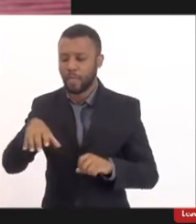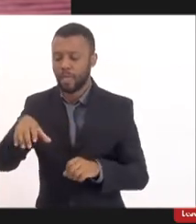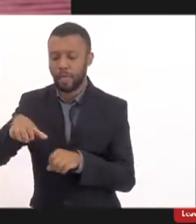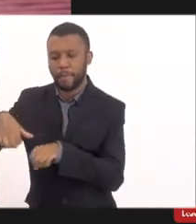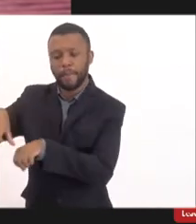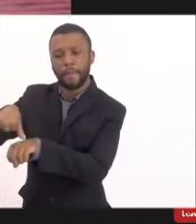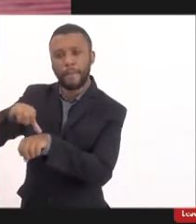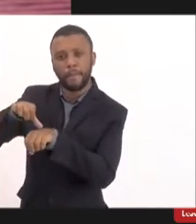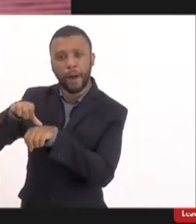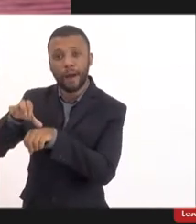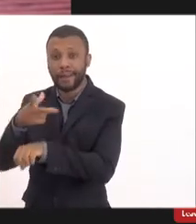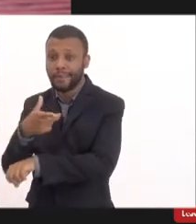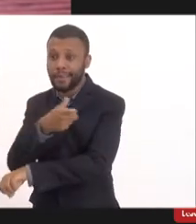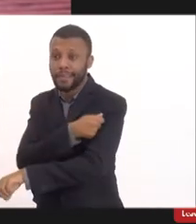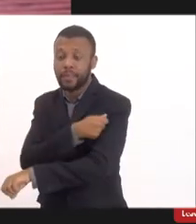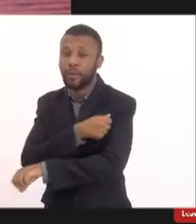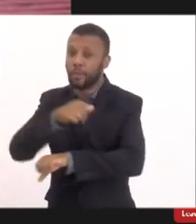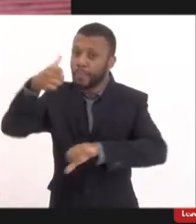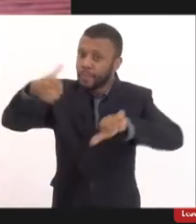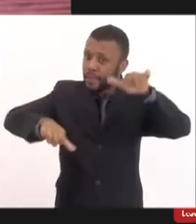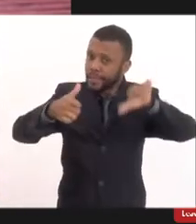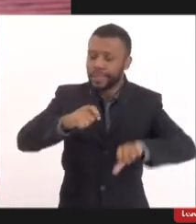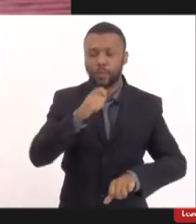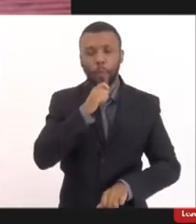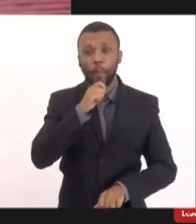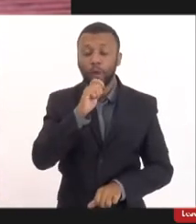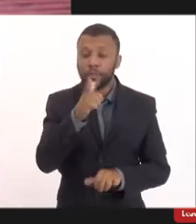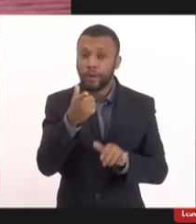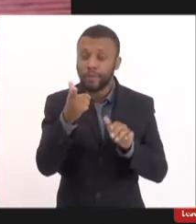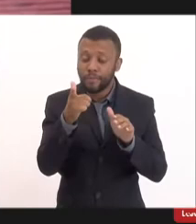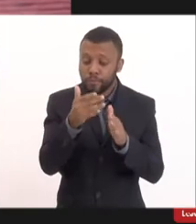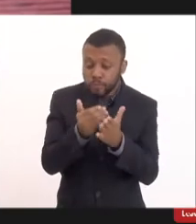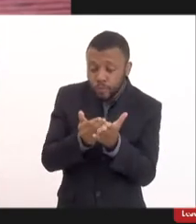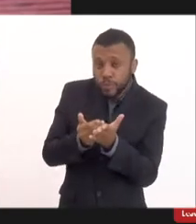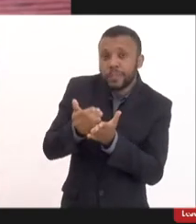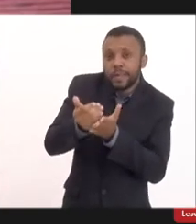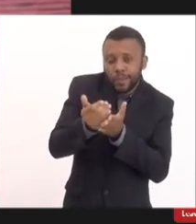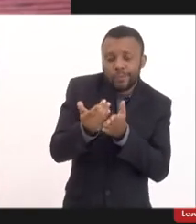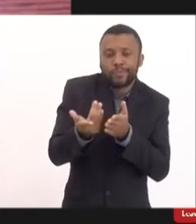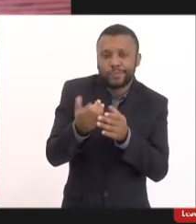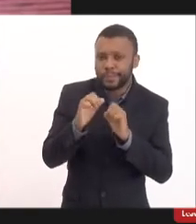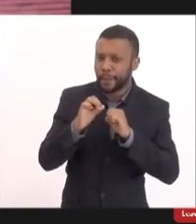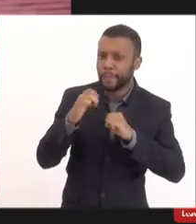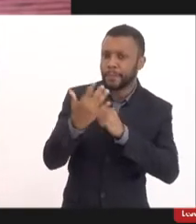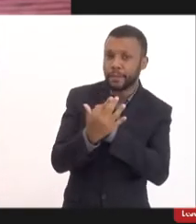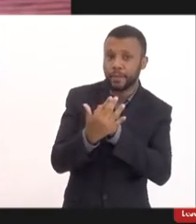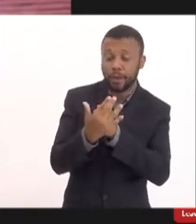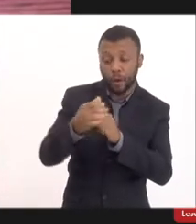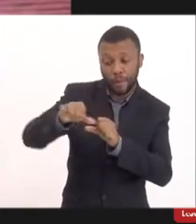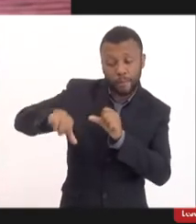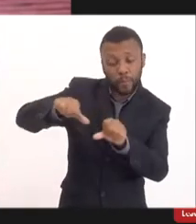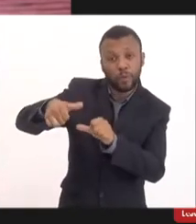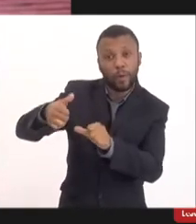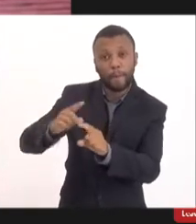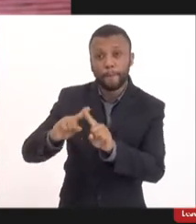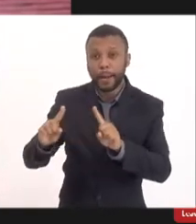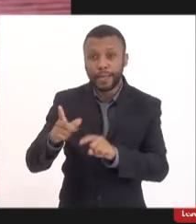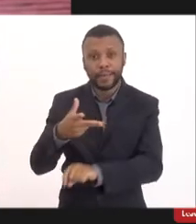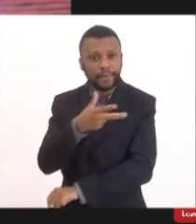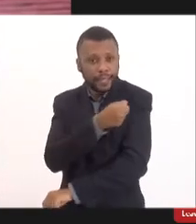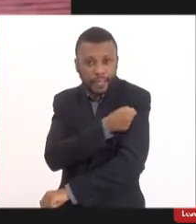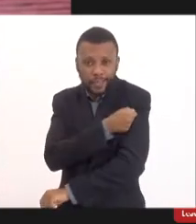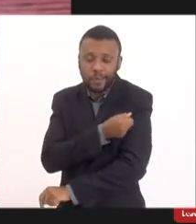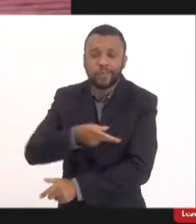não estou falando da versão original do vírus então mudou o vírus e a vacina continua a mesma isso não é racional